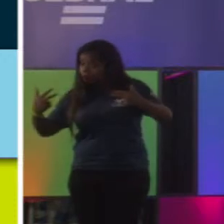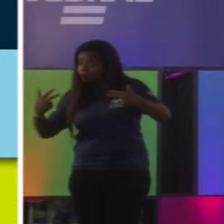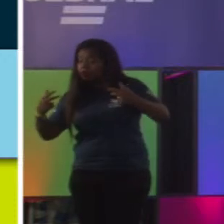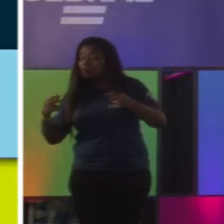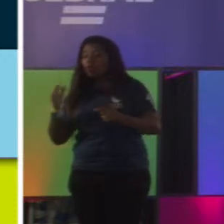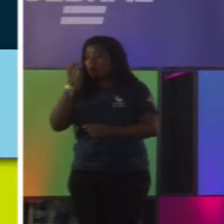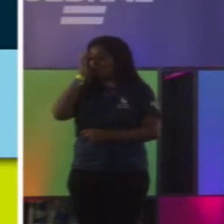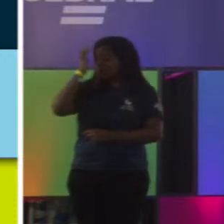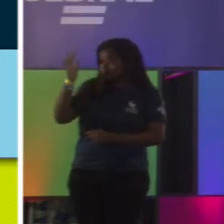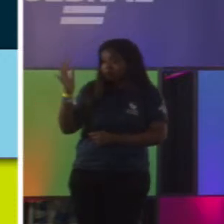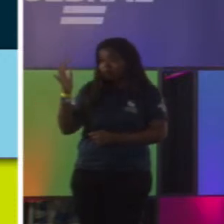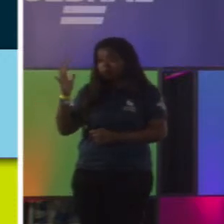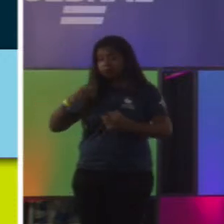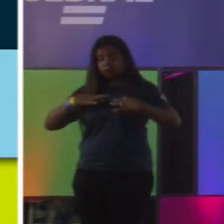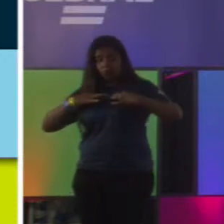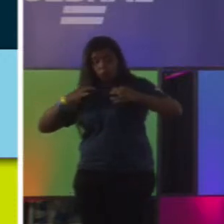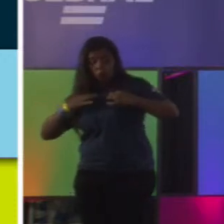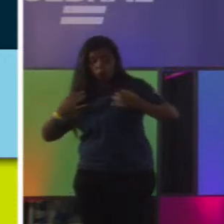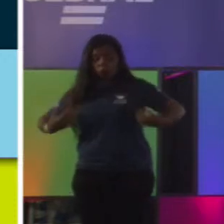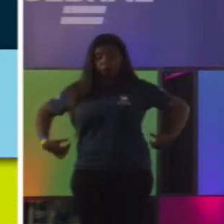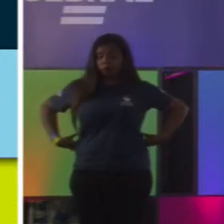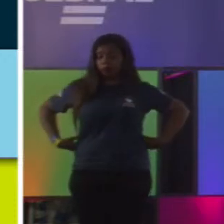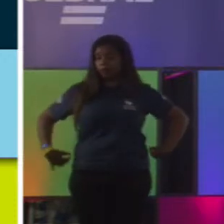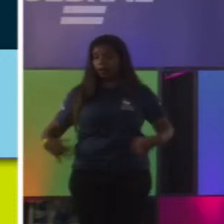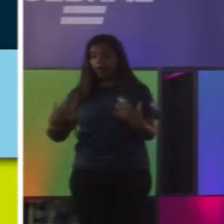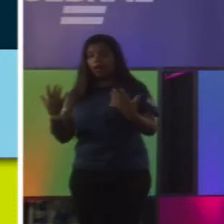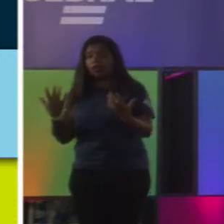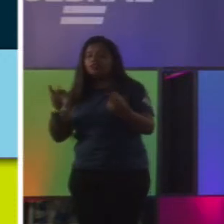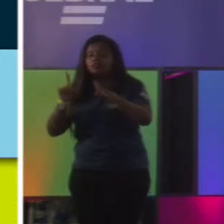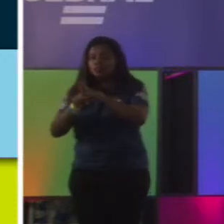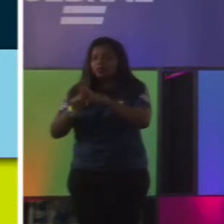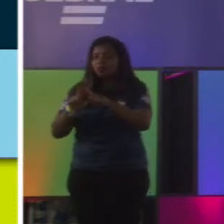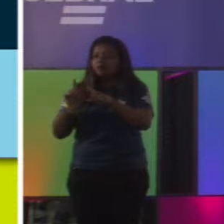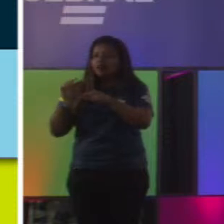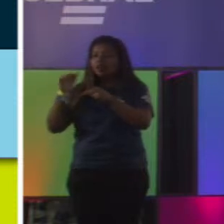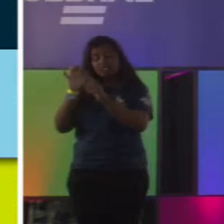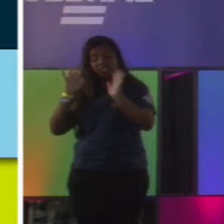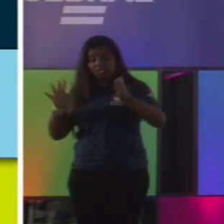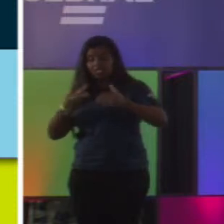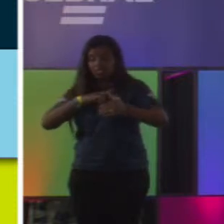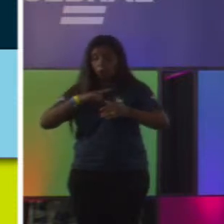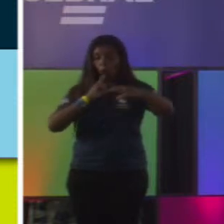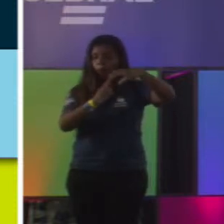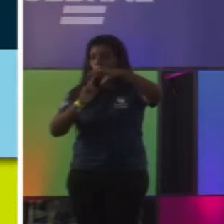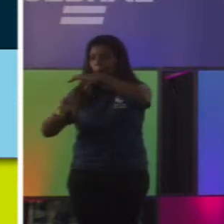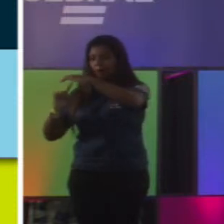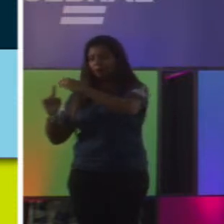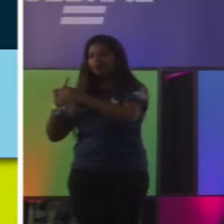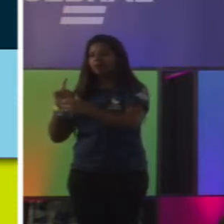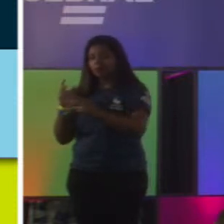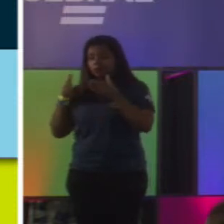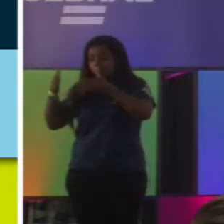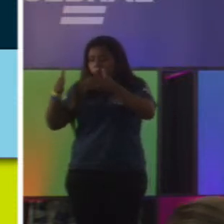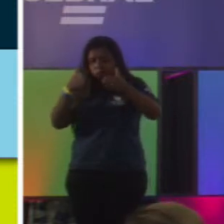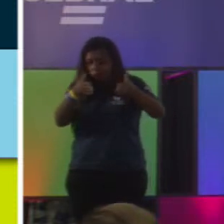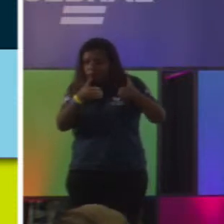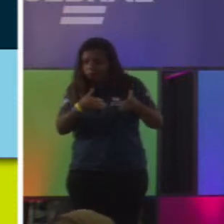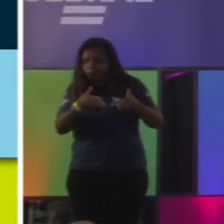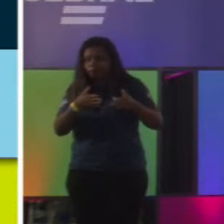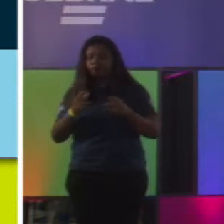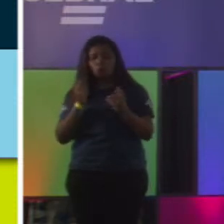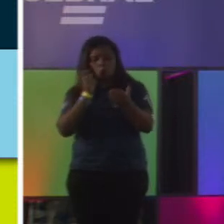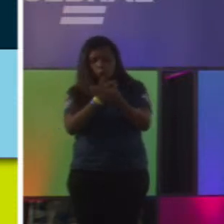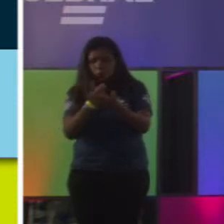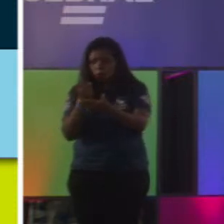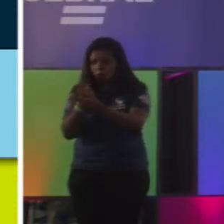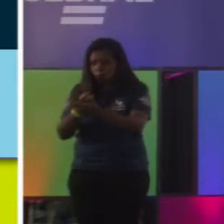vice-bonito no corpo, na frente, ou então o lojista, ele já tinha aqueles clientes específicos, eles trabalham com compra de